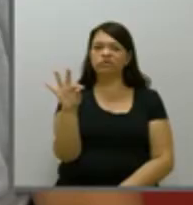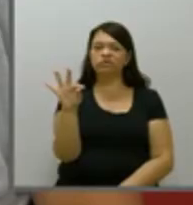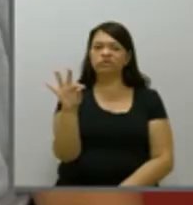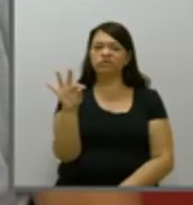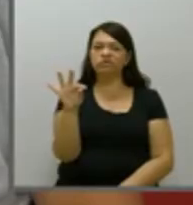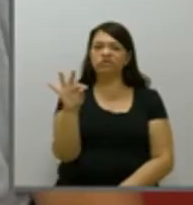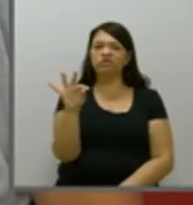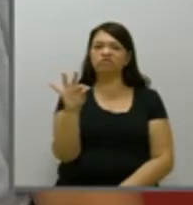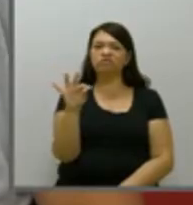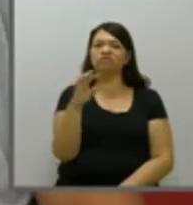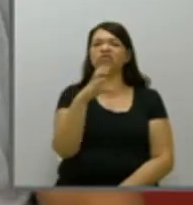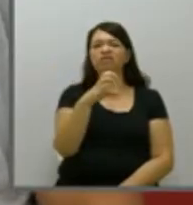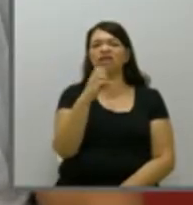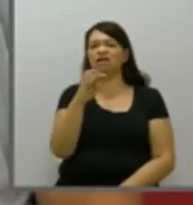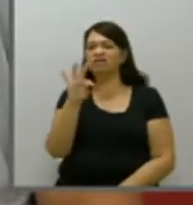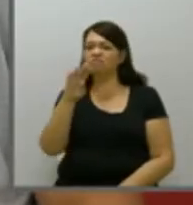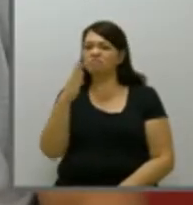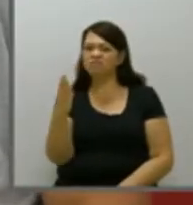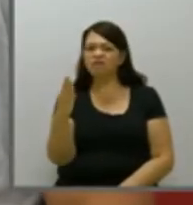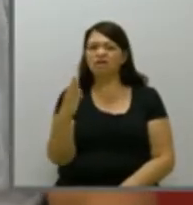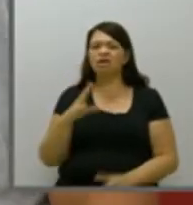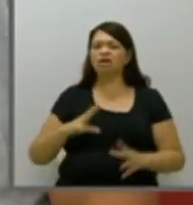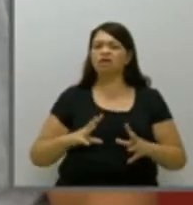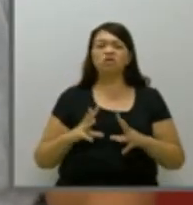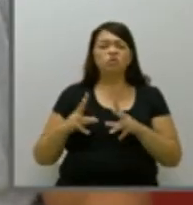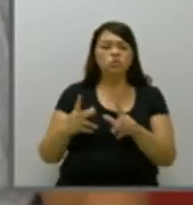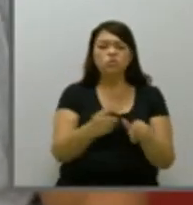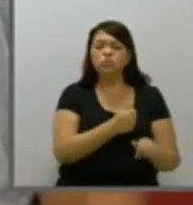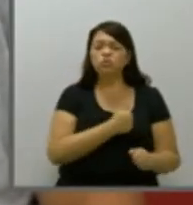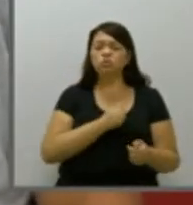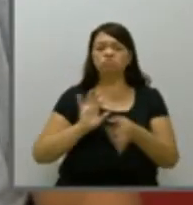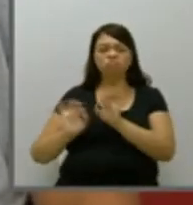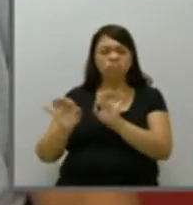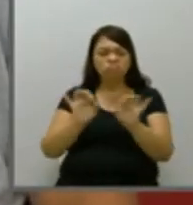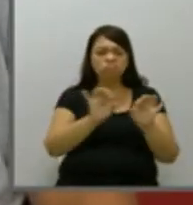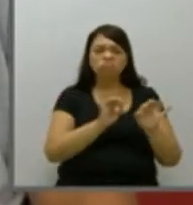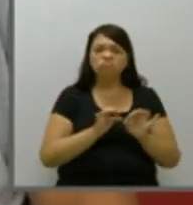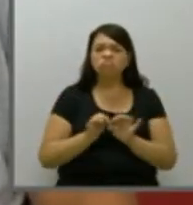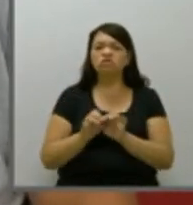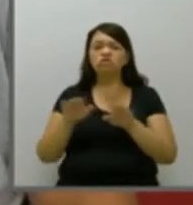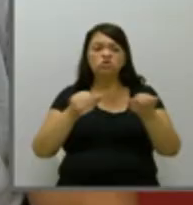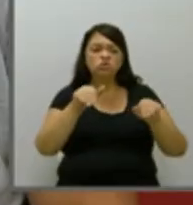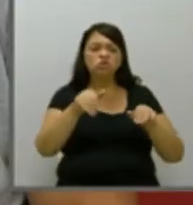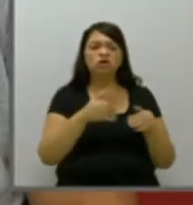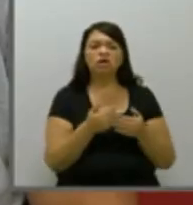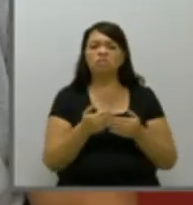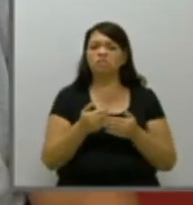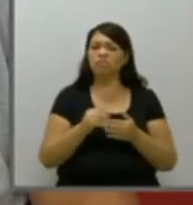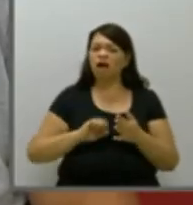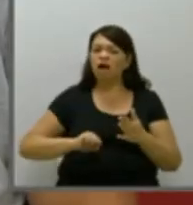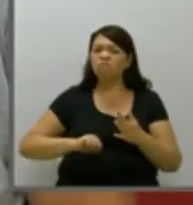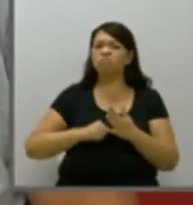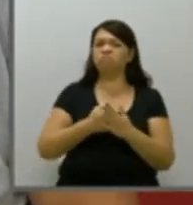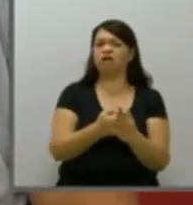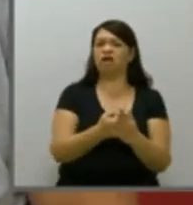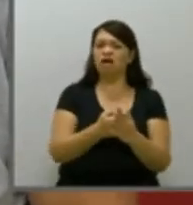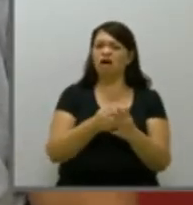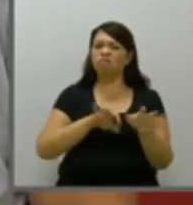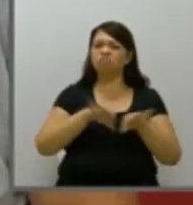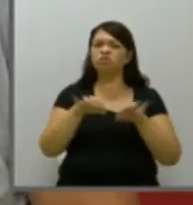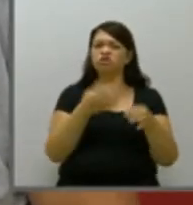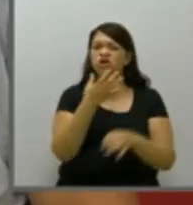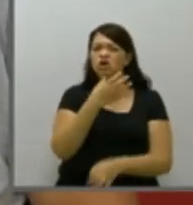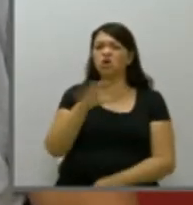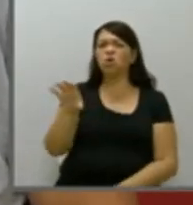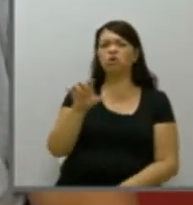CTB e a CSP com lutas, chama para essa unidade hoje, para barrar esses projetos, todos esses projetos de ataque contra